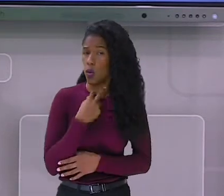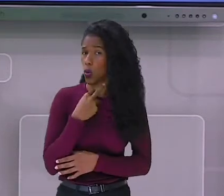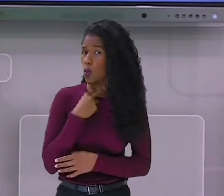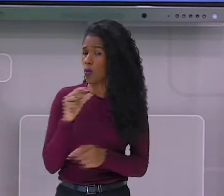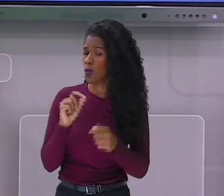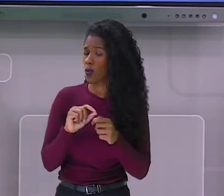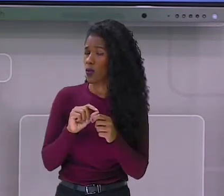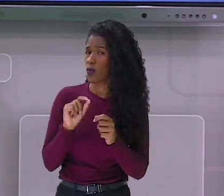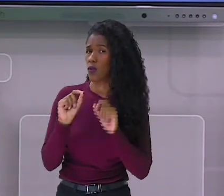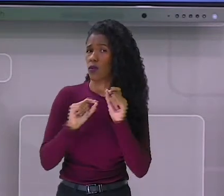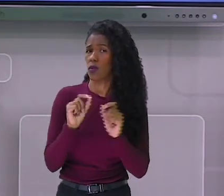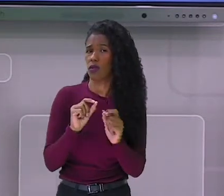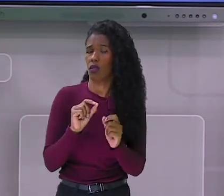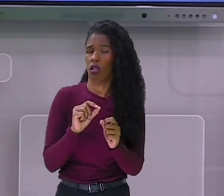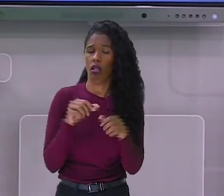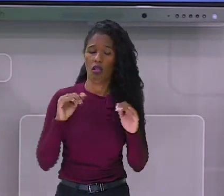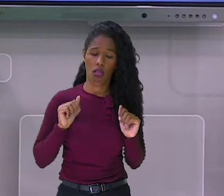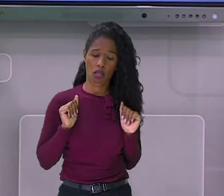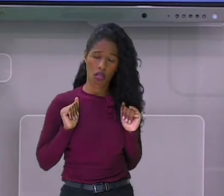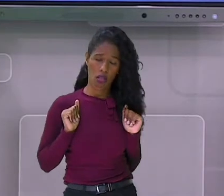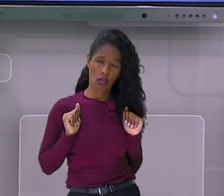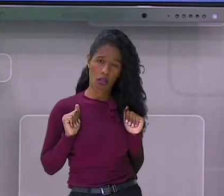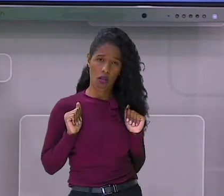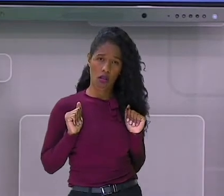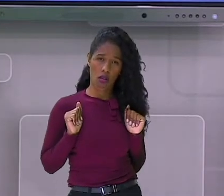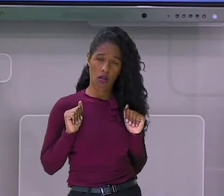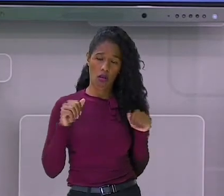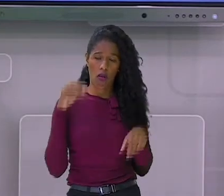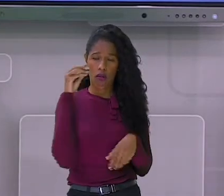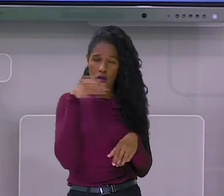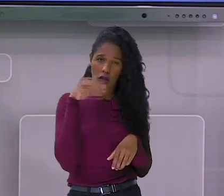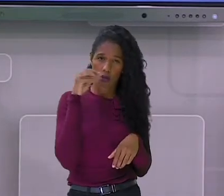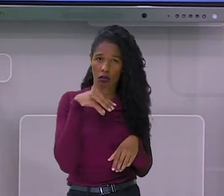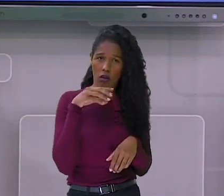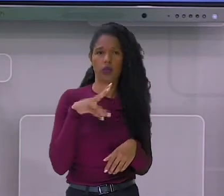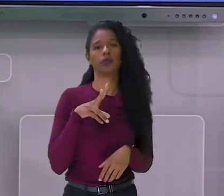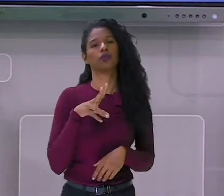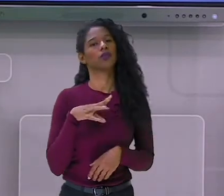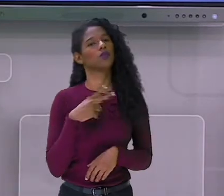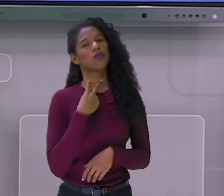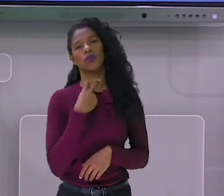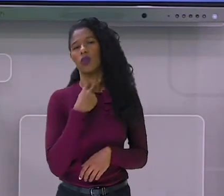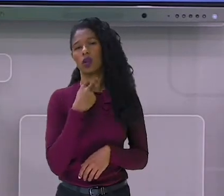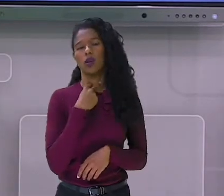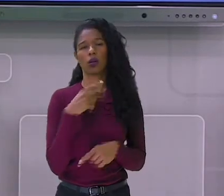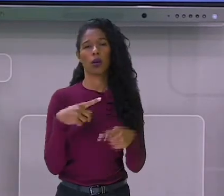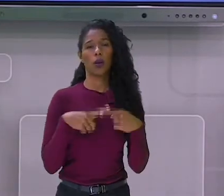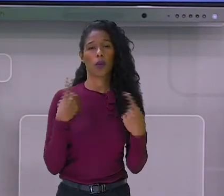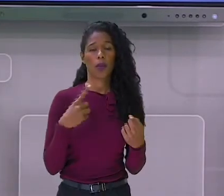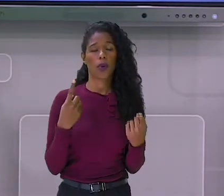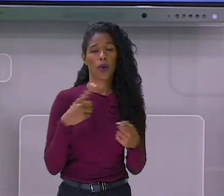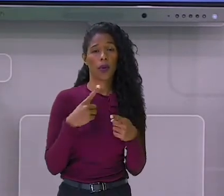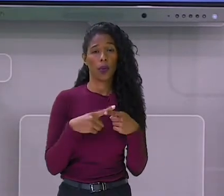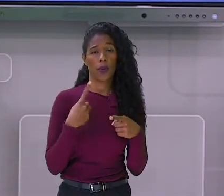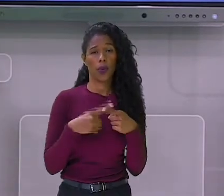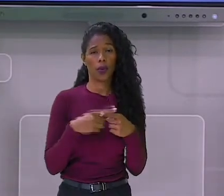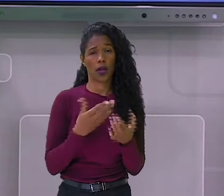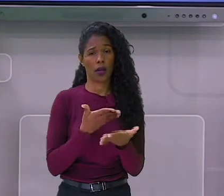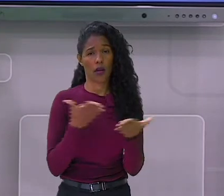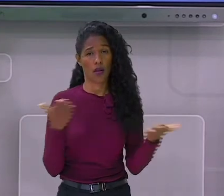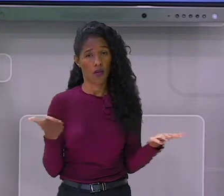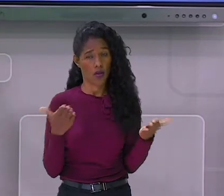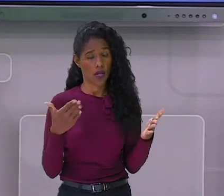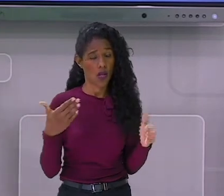é deixar de fazer. Porque vocês que não estão participando das aulas, estão